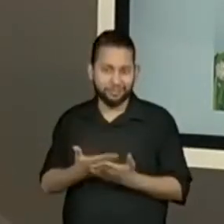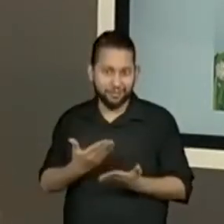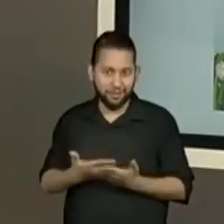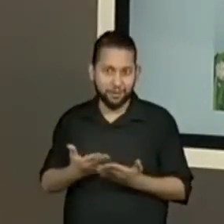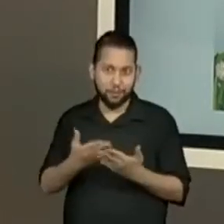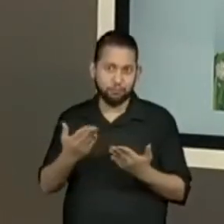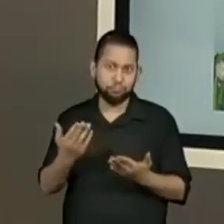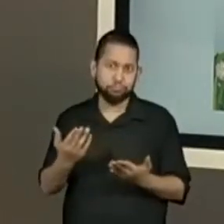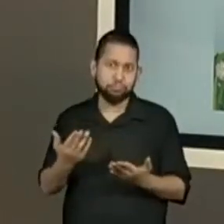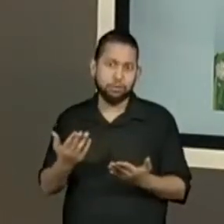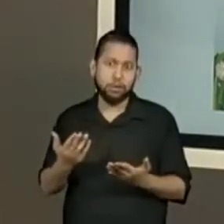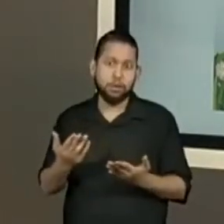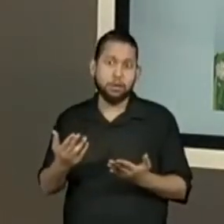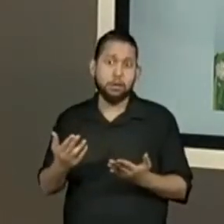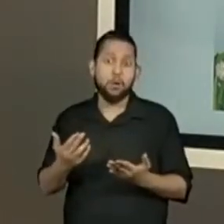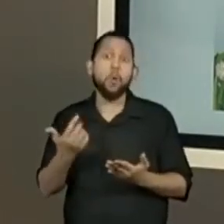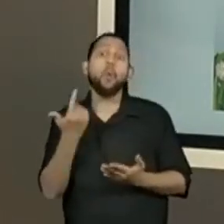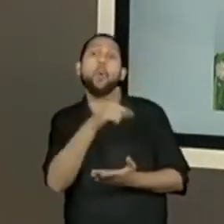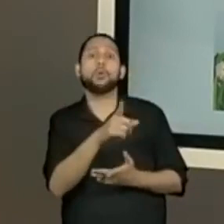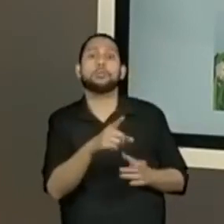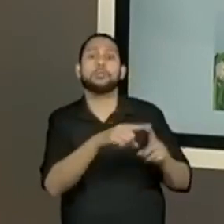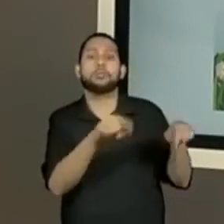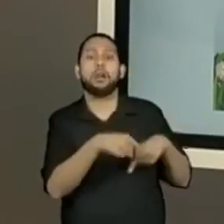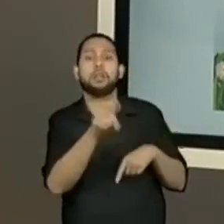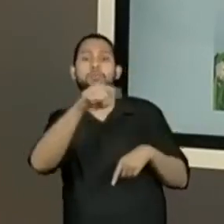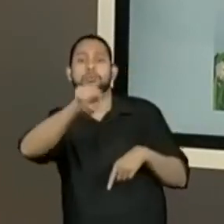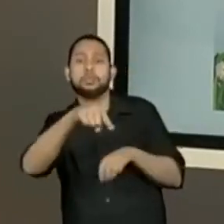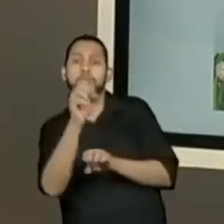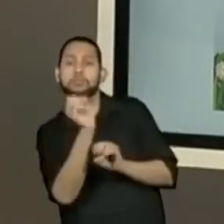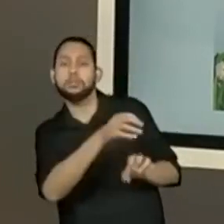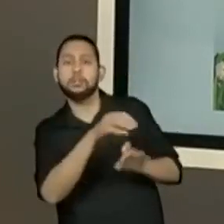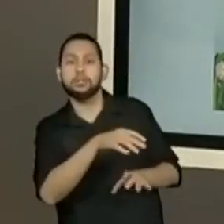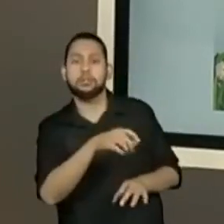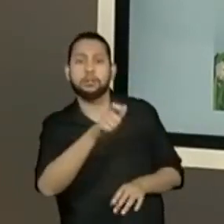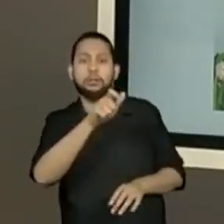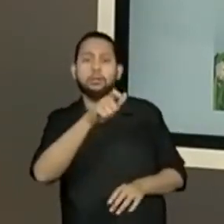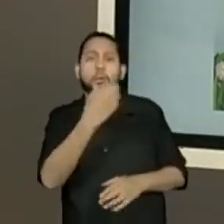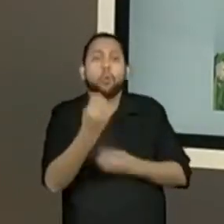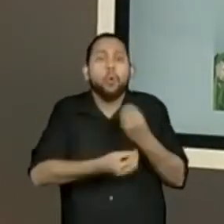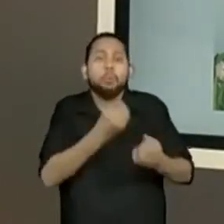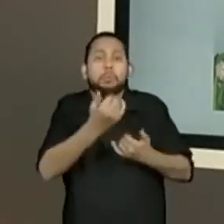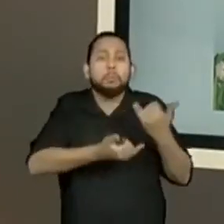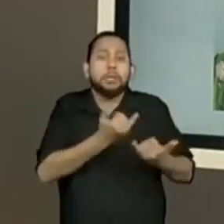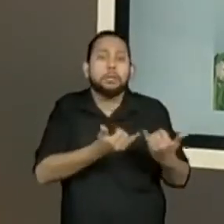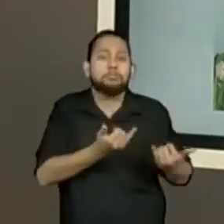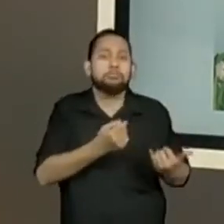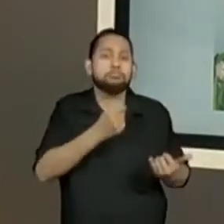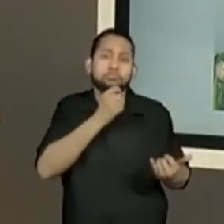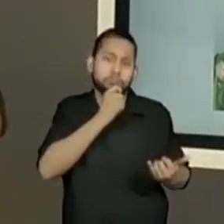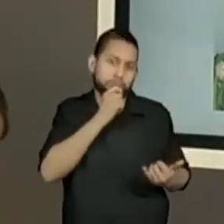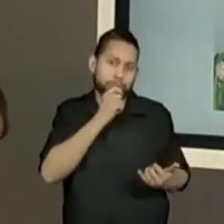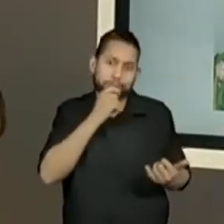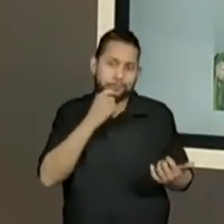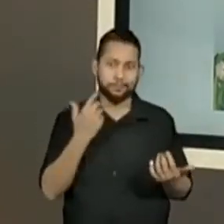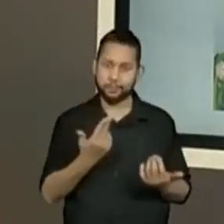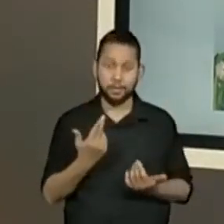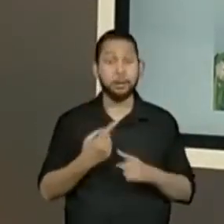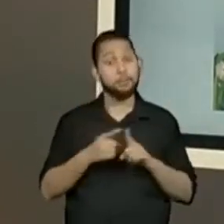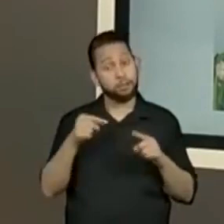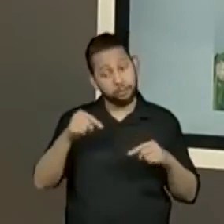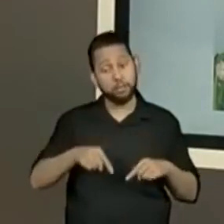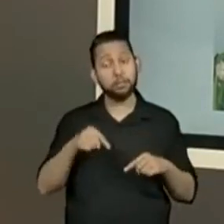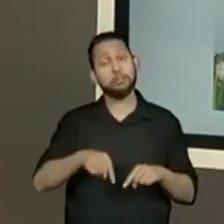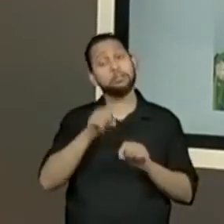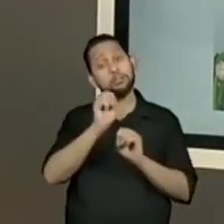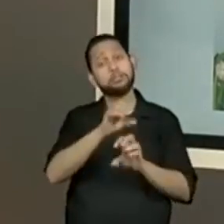turma. Então, a sugestão é que vocês ensinem para um amigo muito especial ou para algum parente. Vamos lá, então. Não brincaram? Você vai